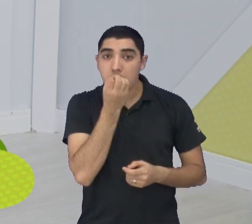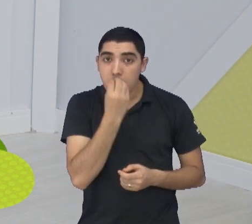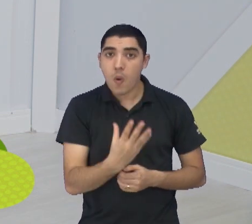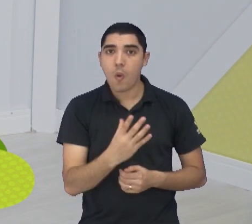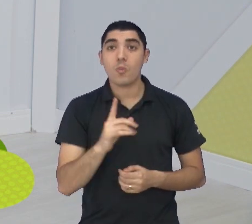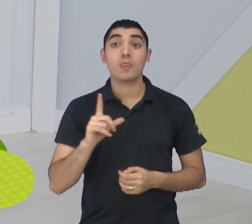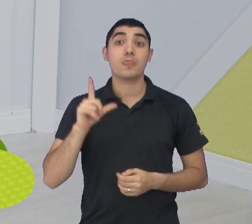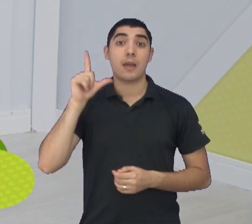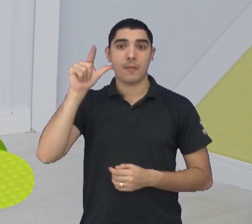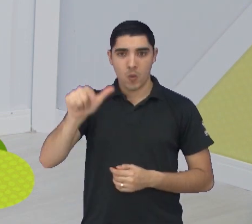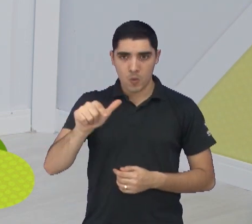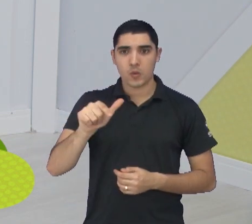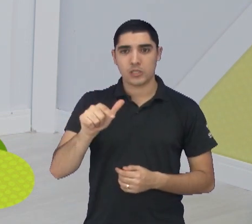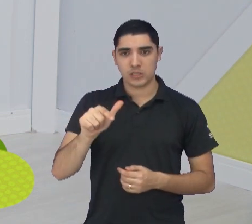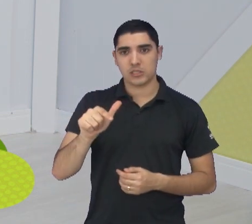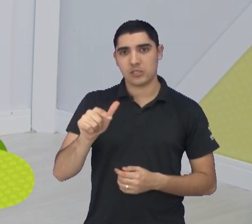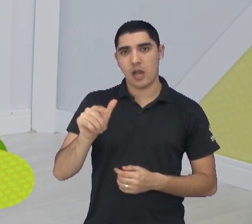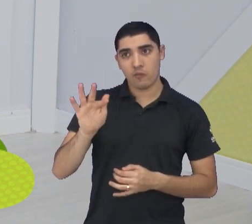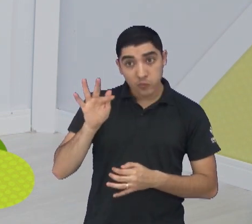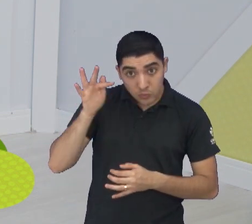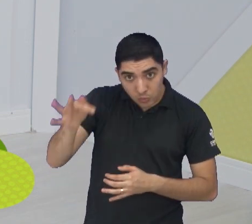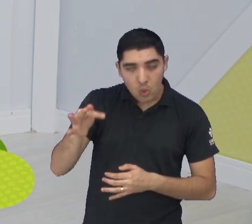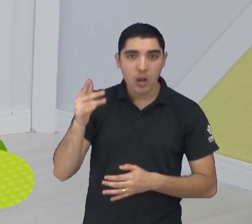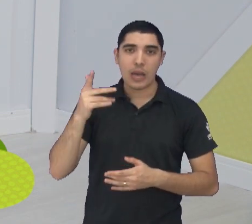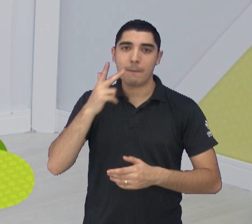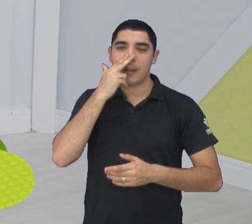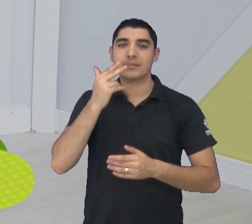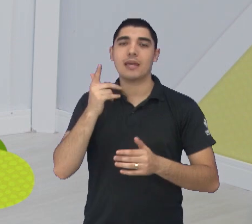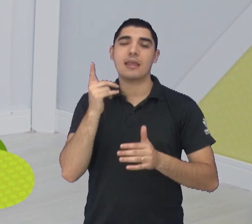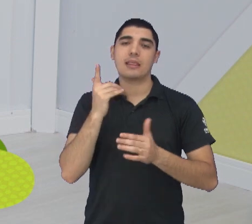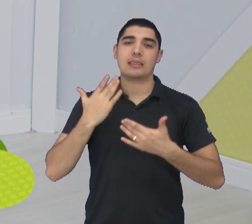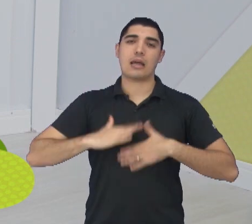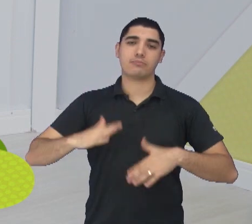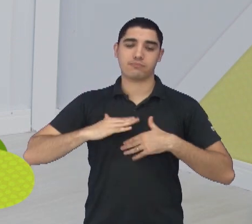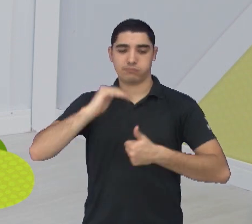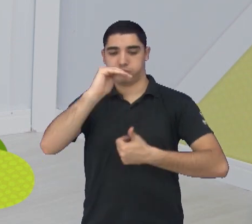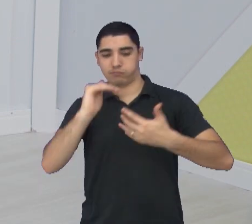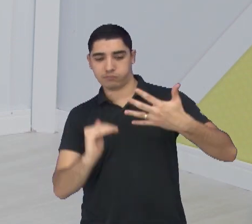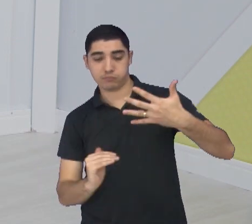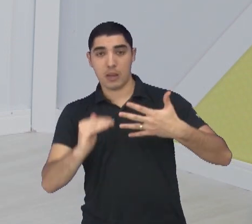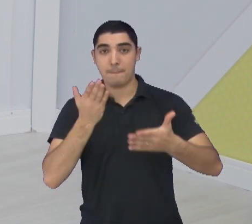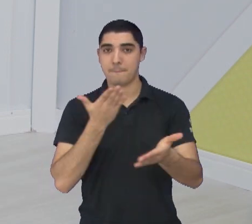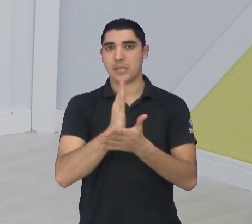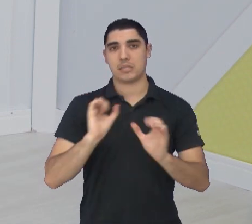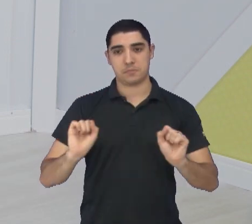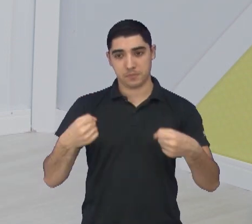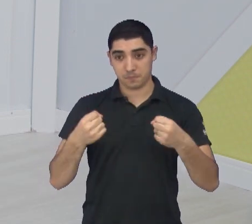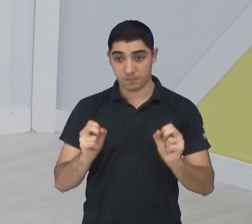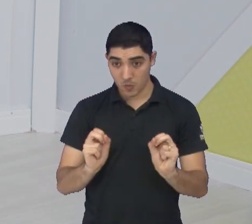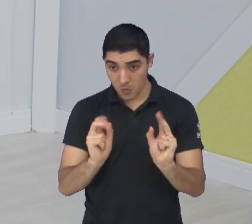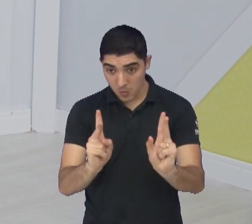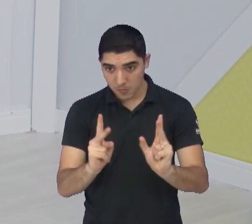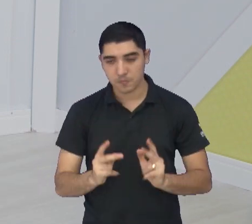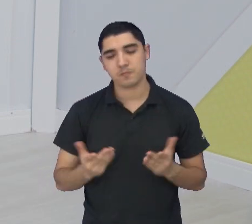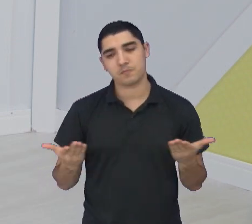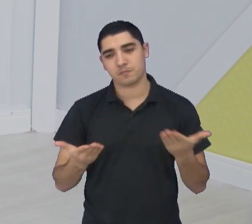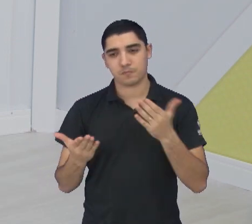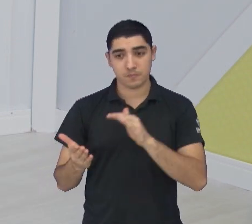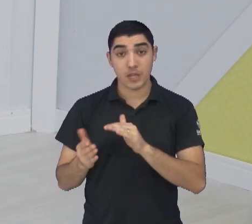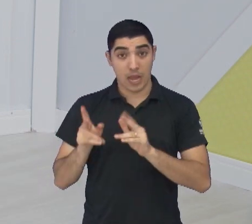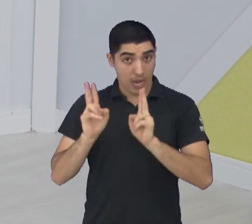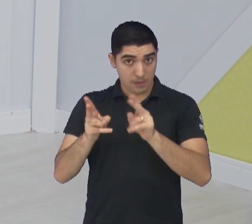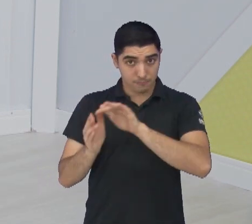E lá na frente, poder chegar mais tranquilo para a competição, para as fases finais de playoffs. Brunão, ainda no assunto